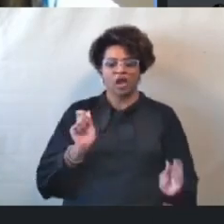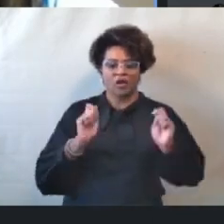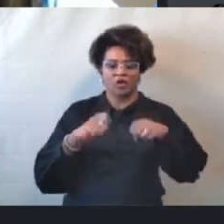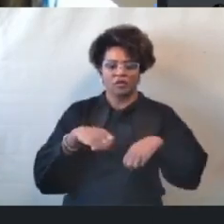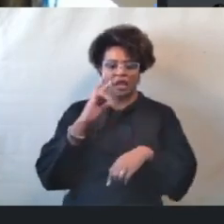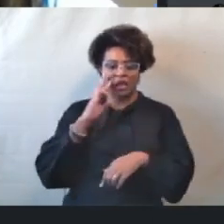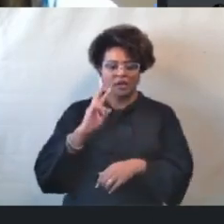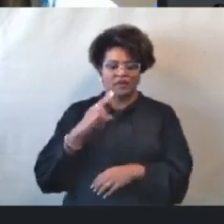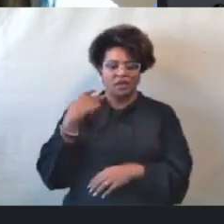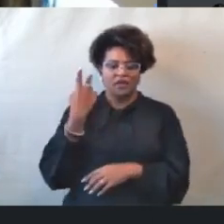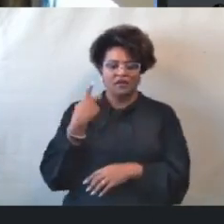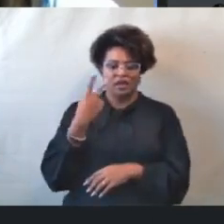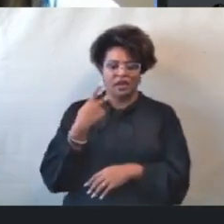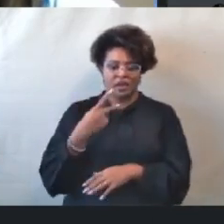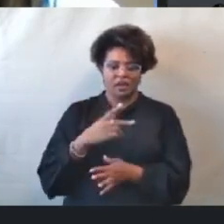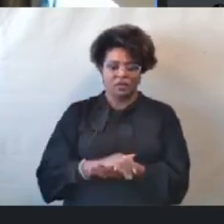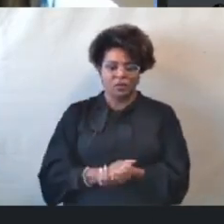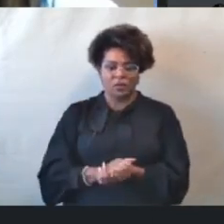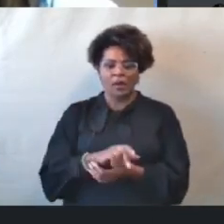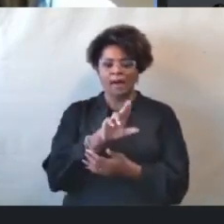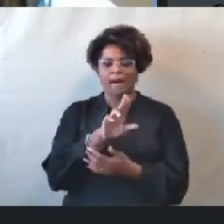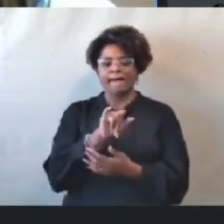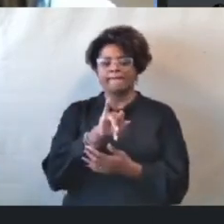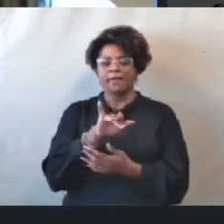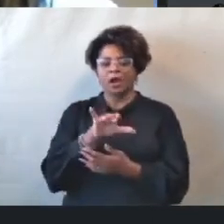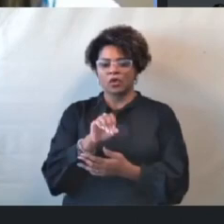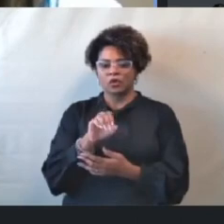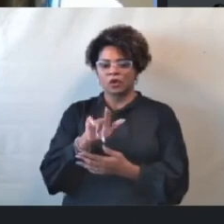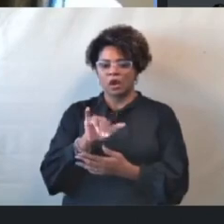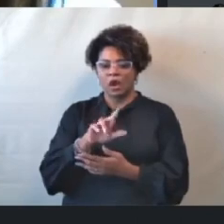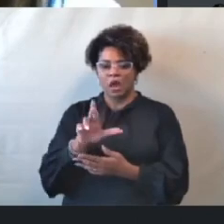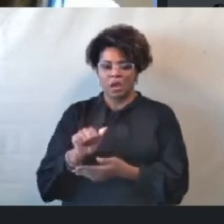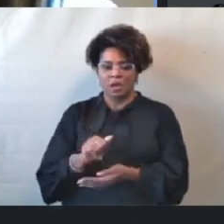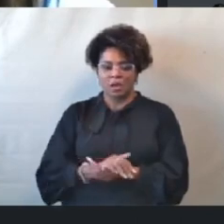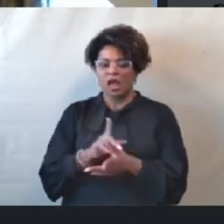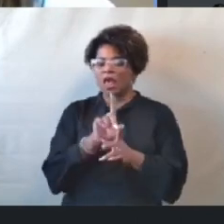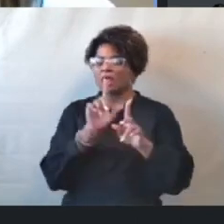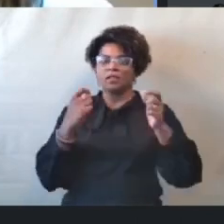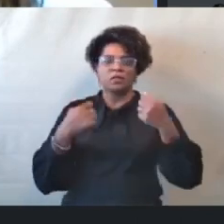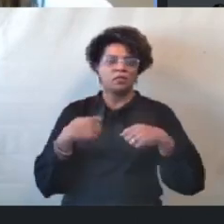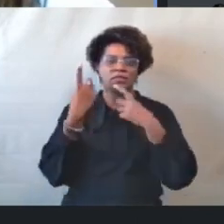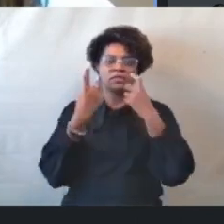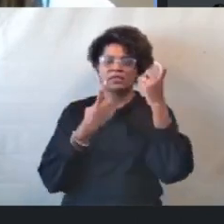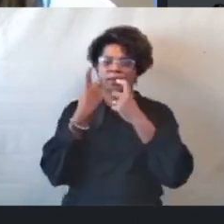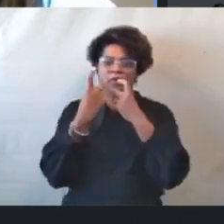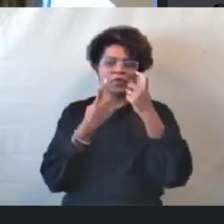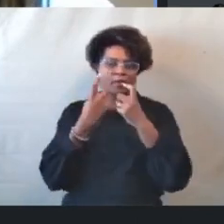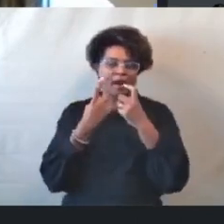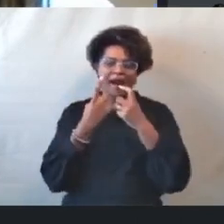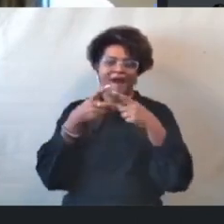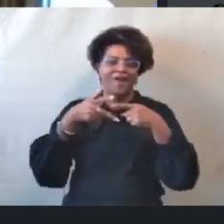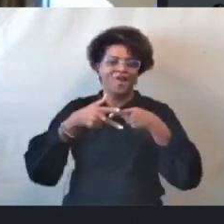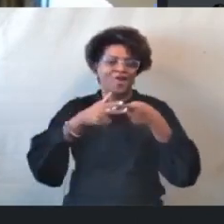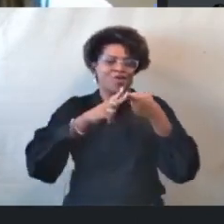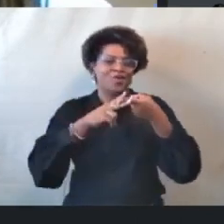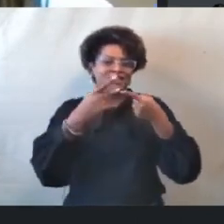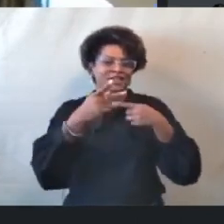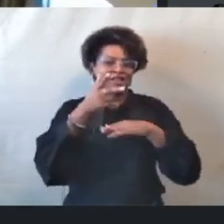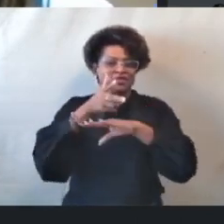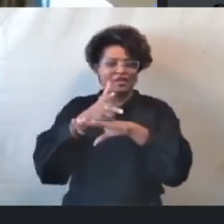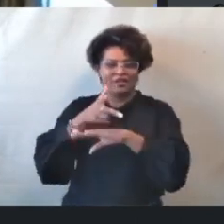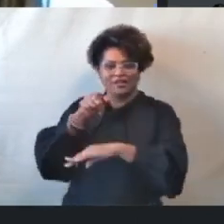Braul Lara. Então, não precisa se preocupar com o que se refere a nós, tá?